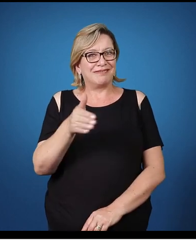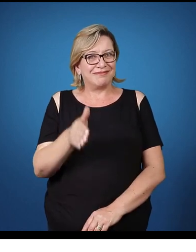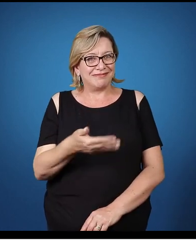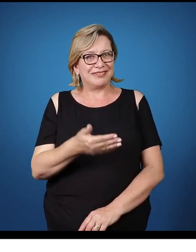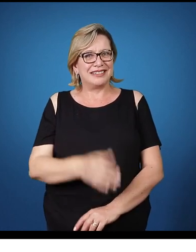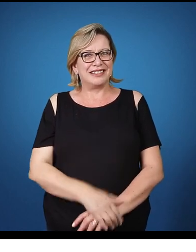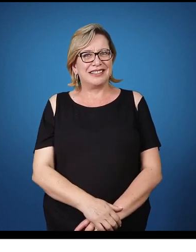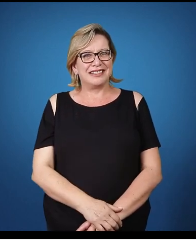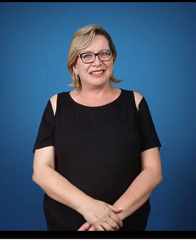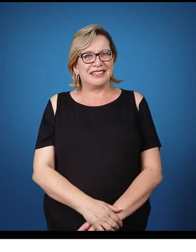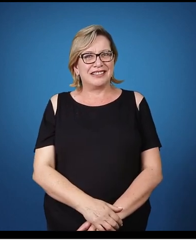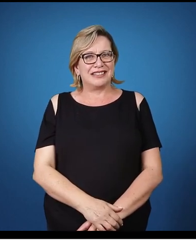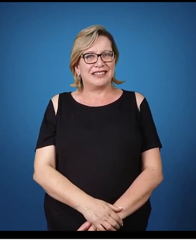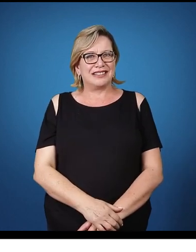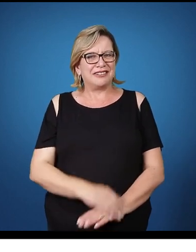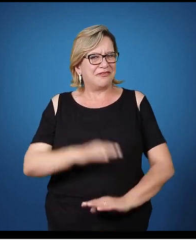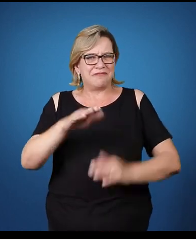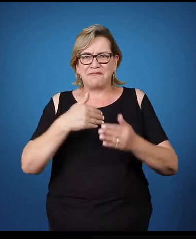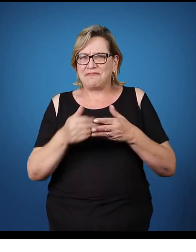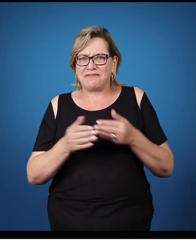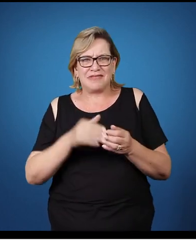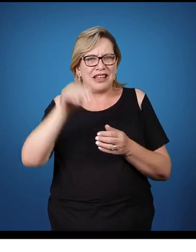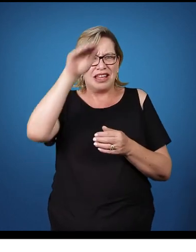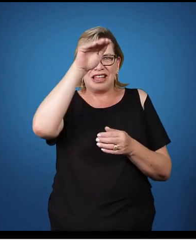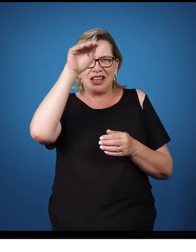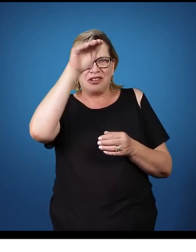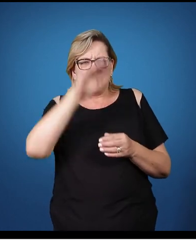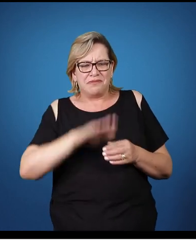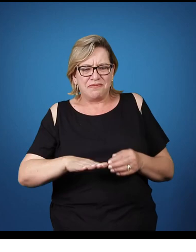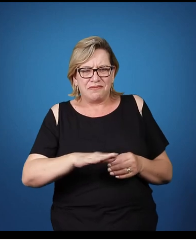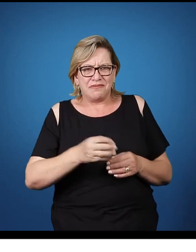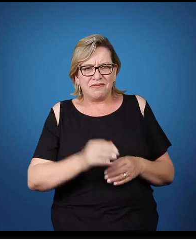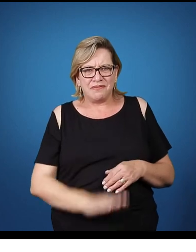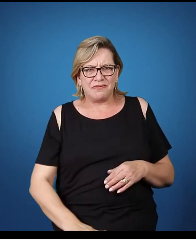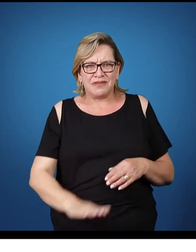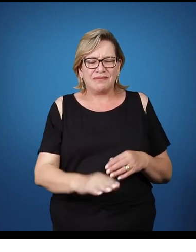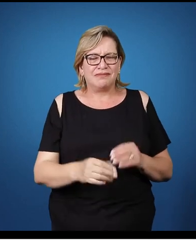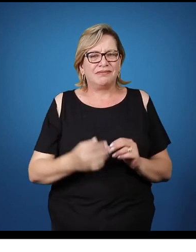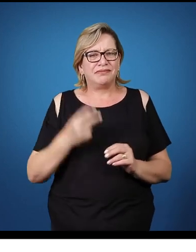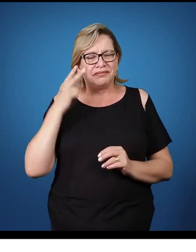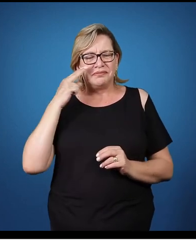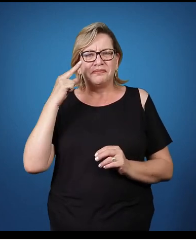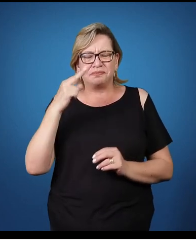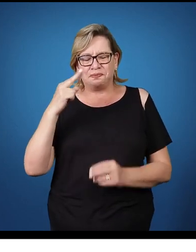Qualquer plano médio, baixo ou alto. E aí,